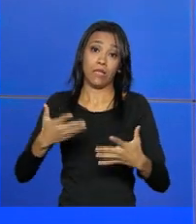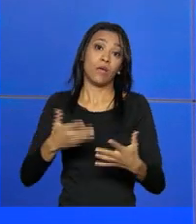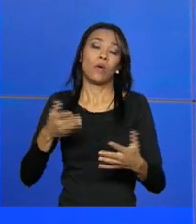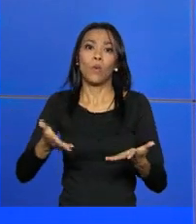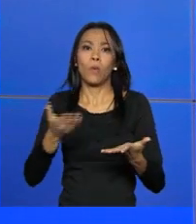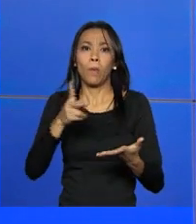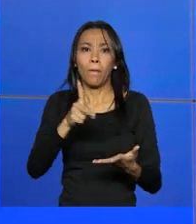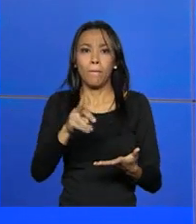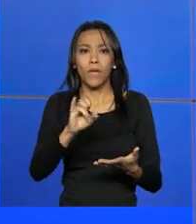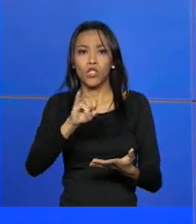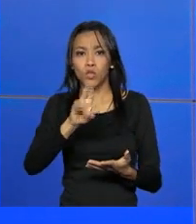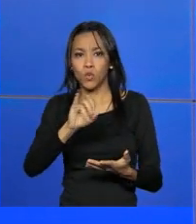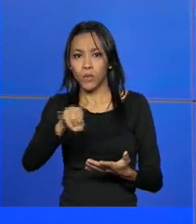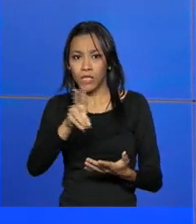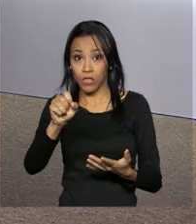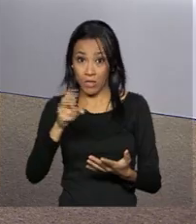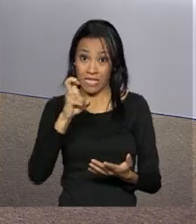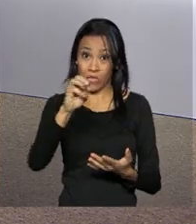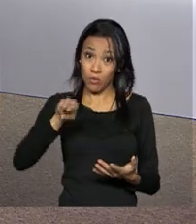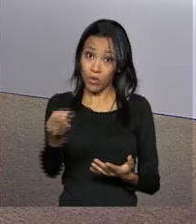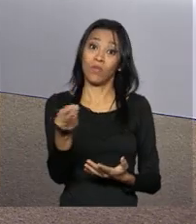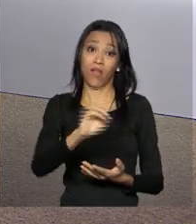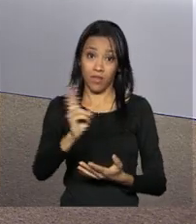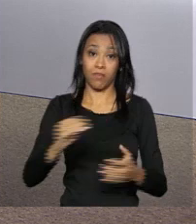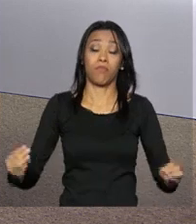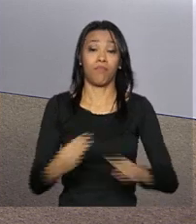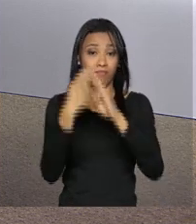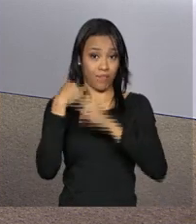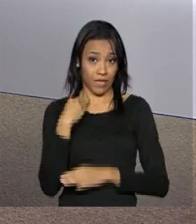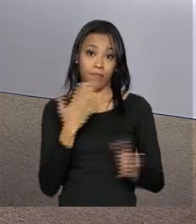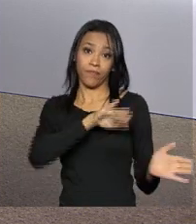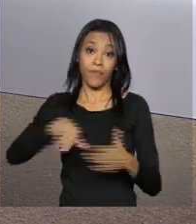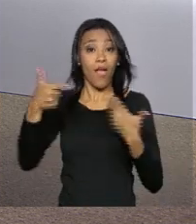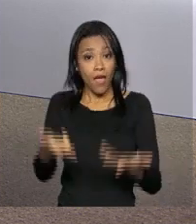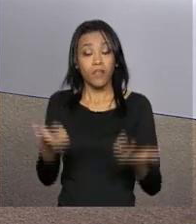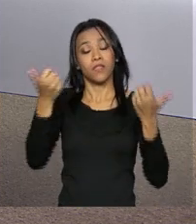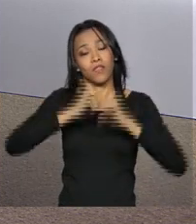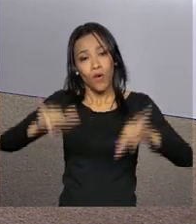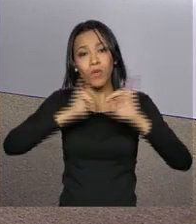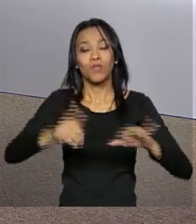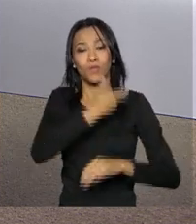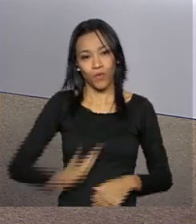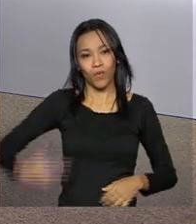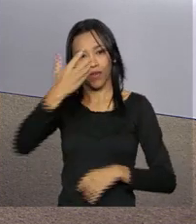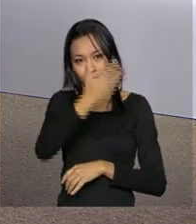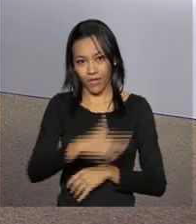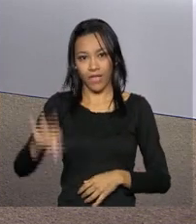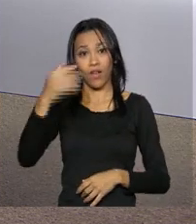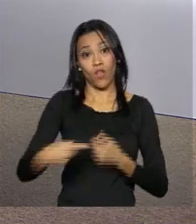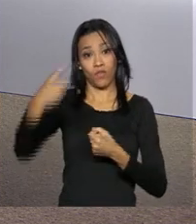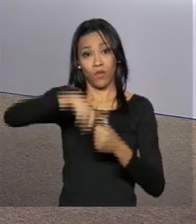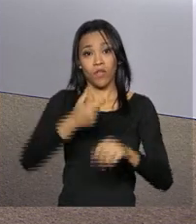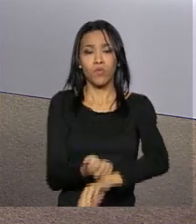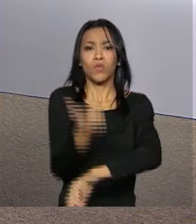Federal chega a 5 milhões de reais. Estas foram as notícias do governo federal nesta última hora. Nós voltamos ao